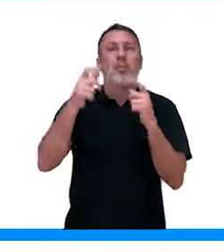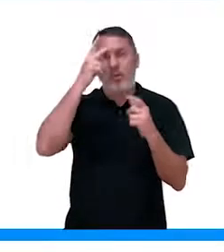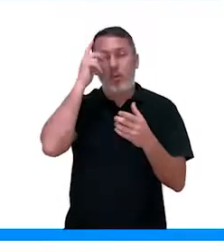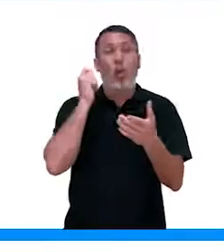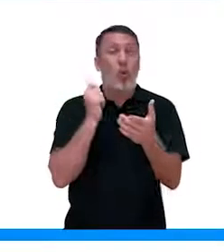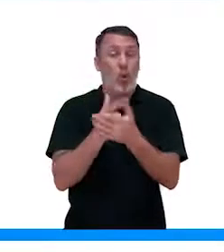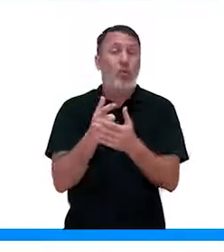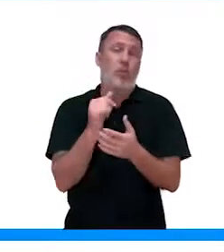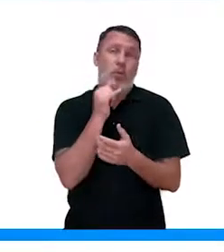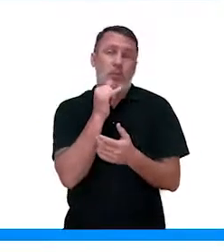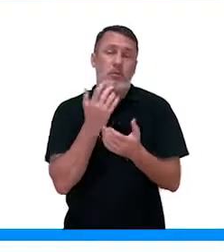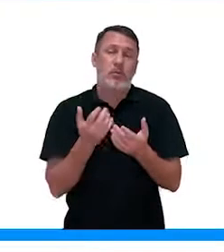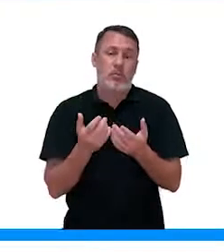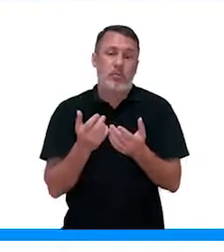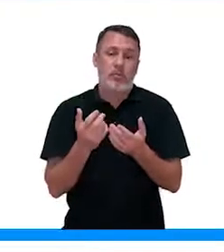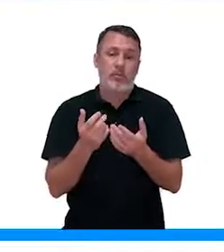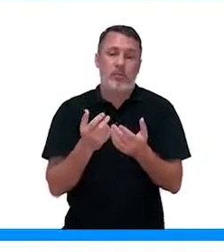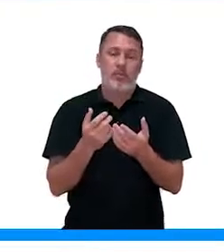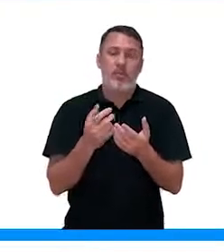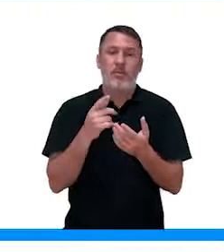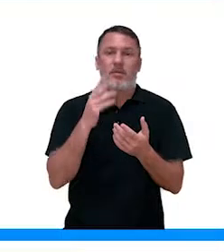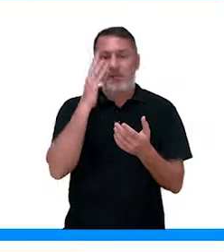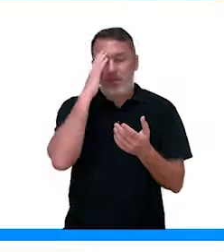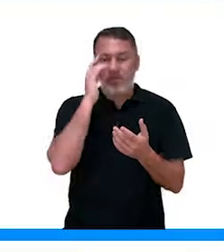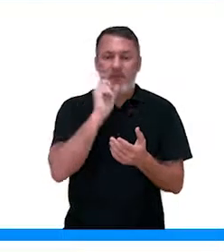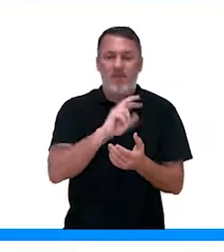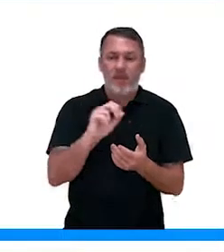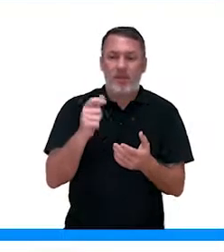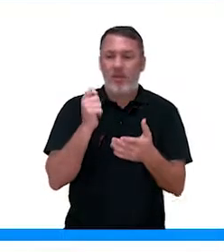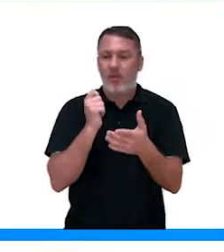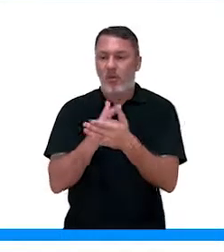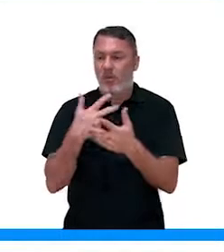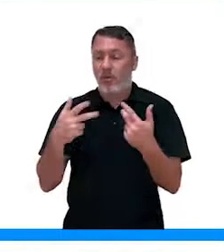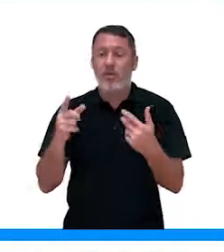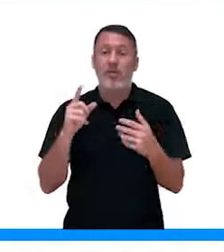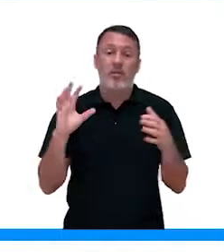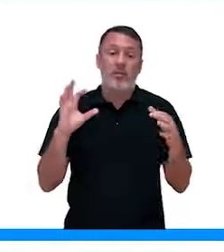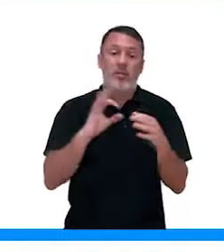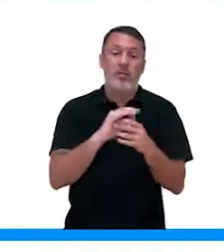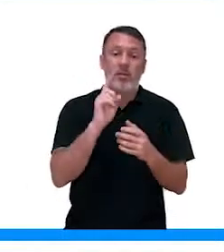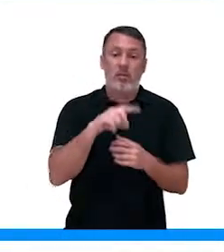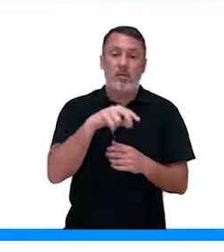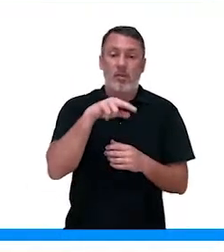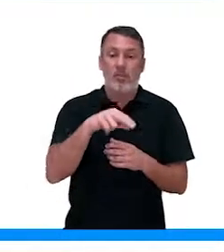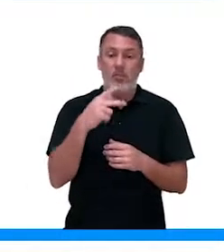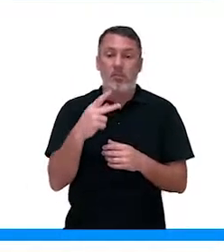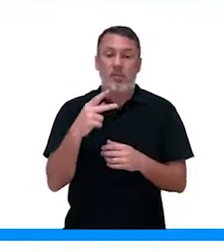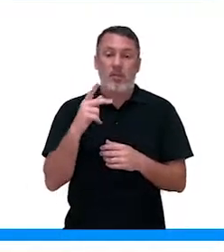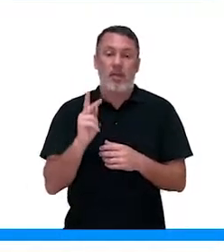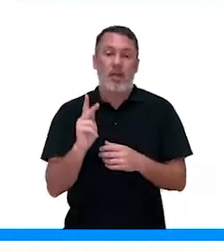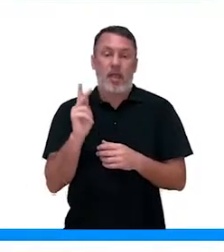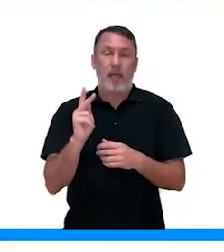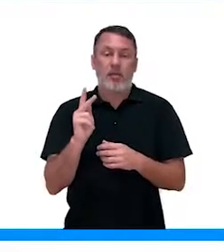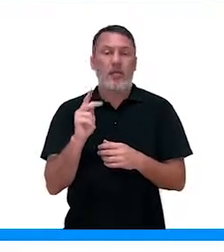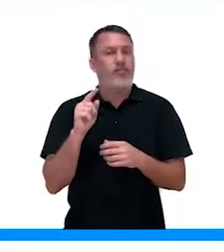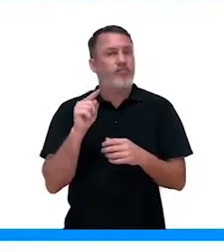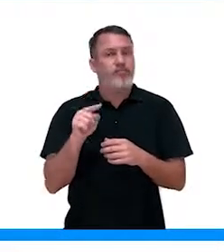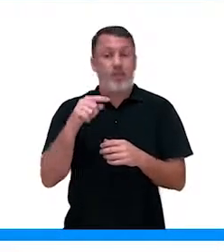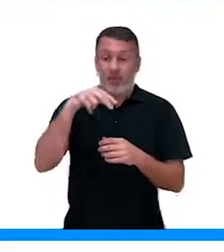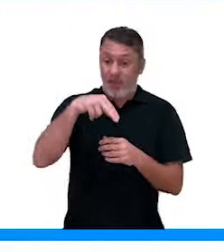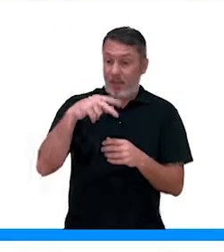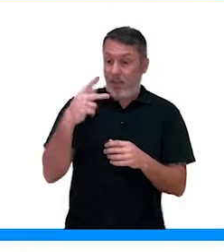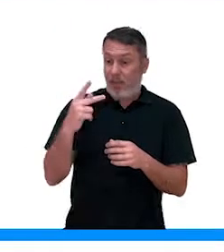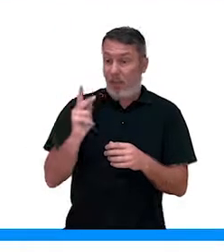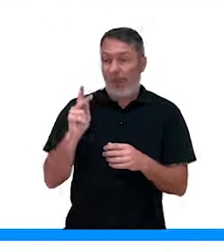compram esses fertilizantes baseados no NPK, que são esses três elementos aí